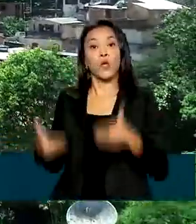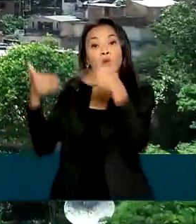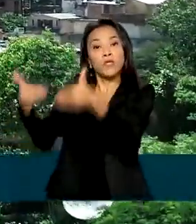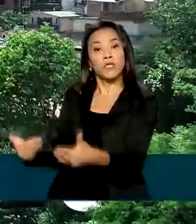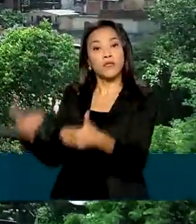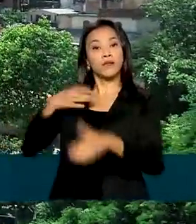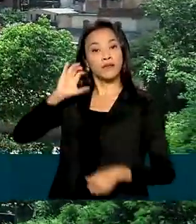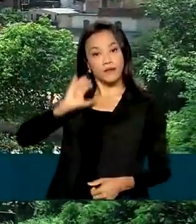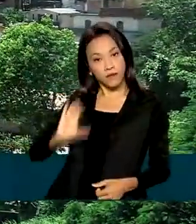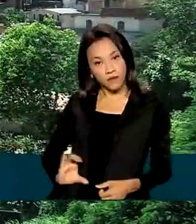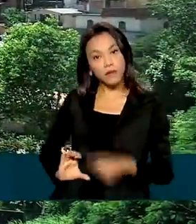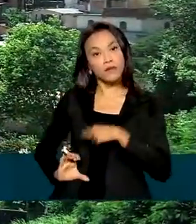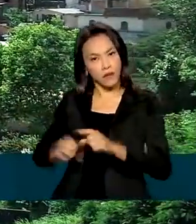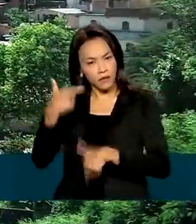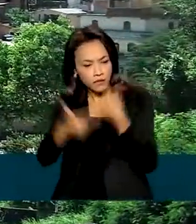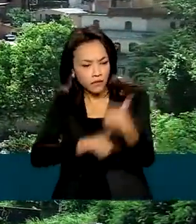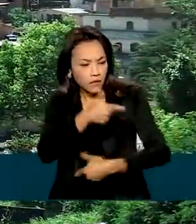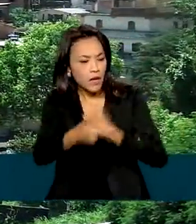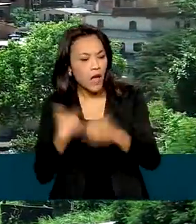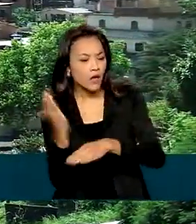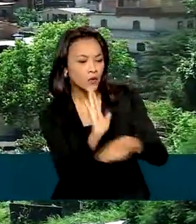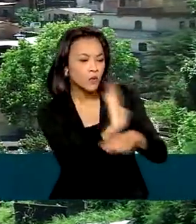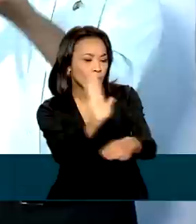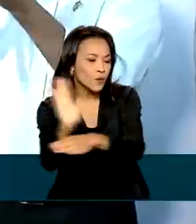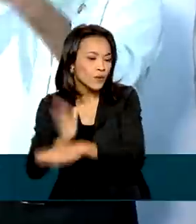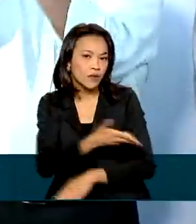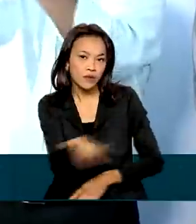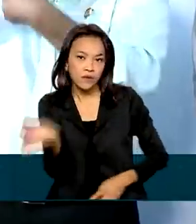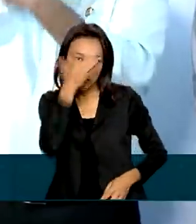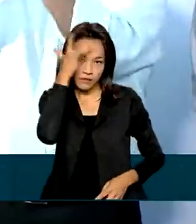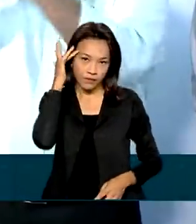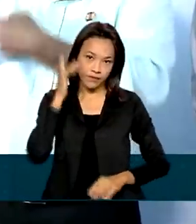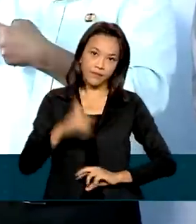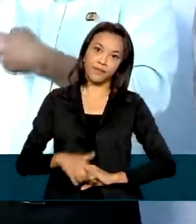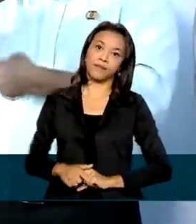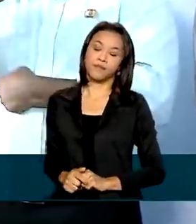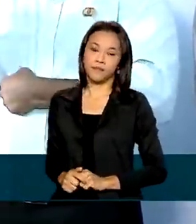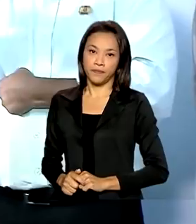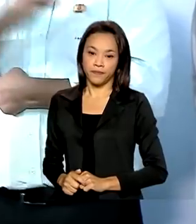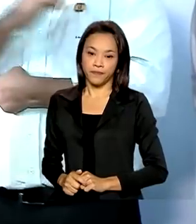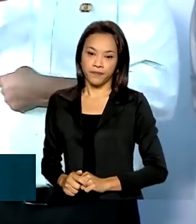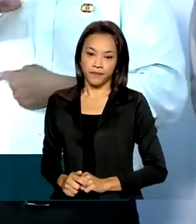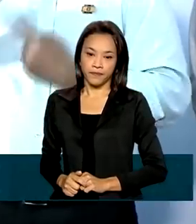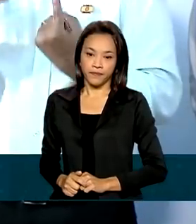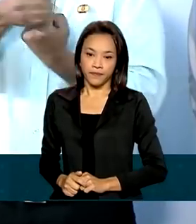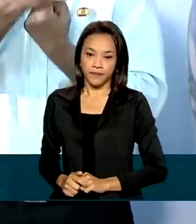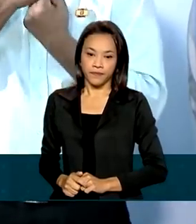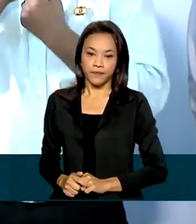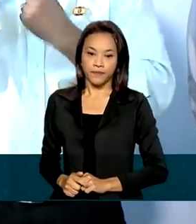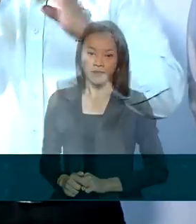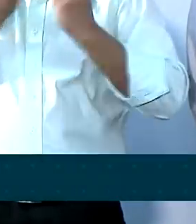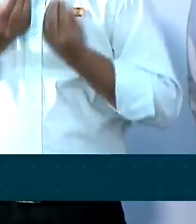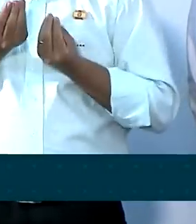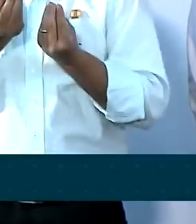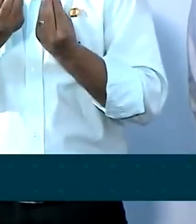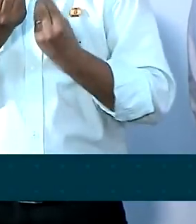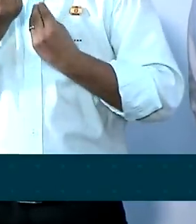Cidadania está atuando no socorro dos moradores. No acolhimento e abrigamento das pessoas, dando todo